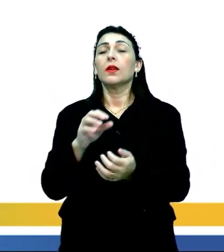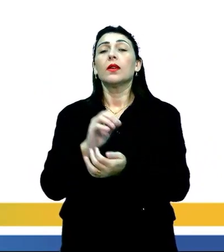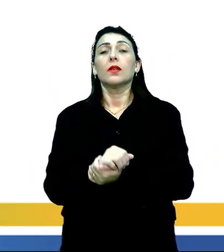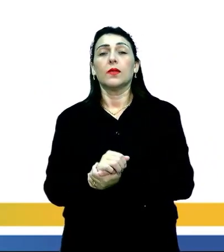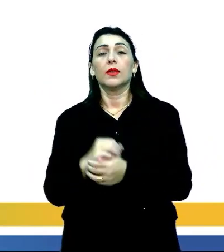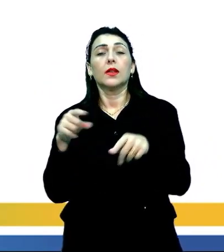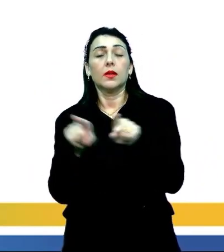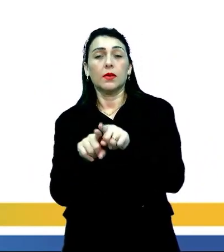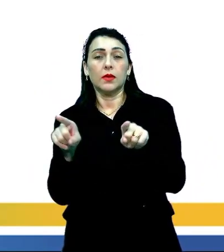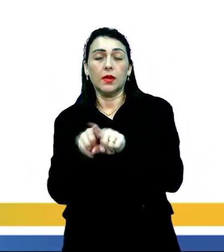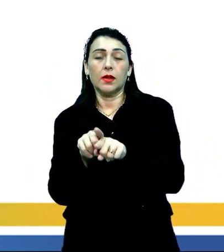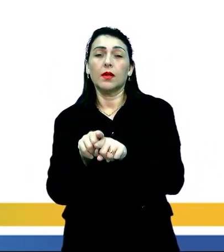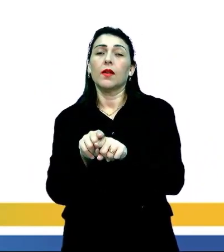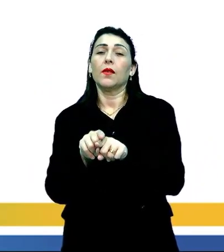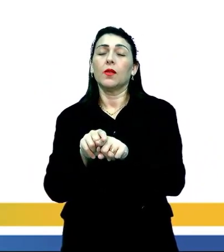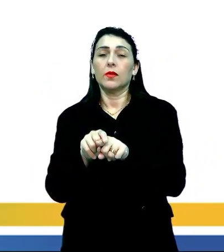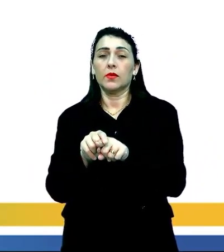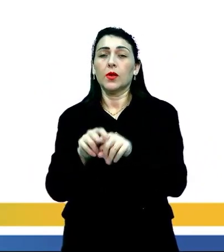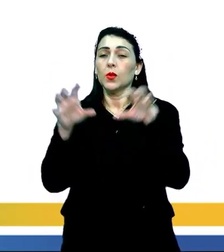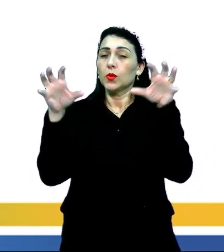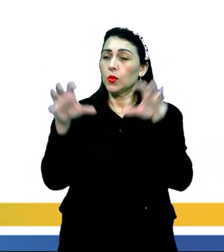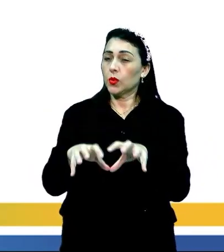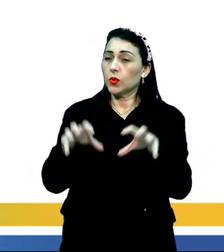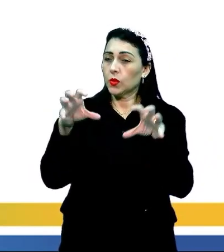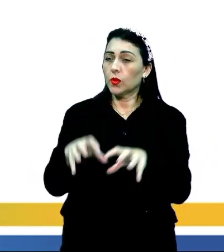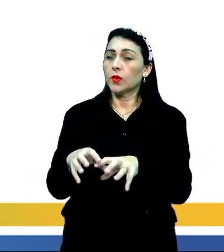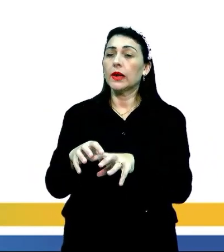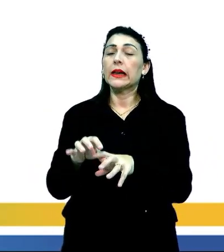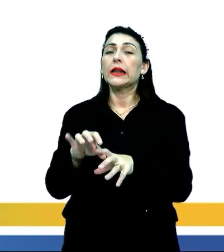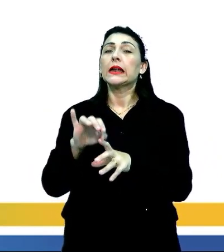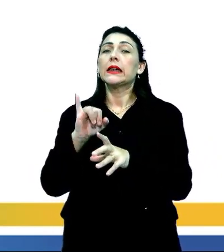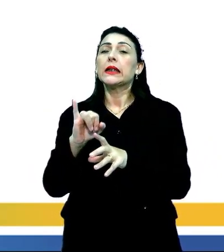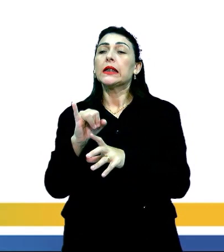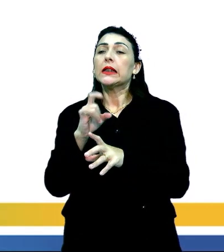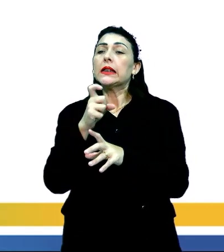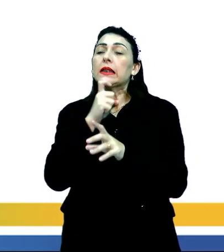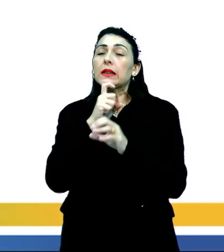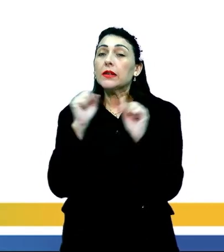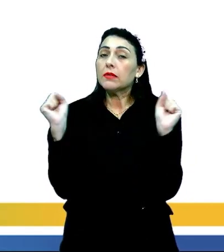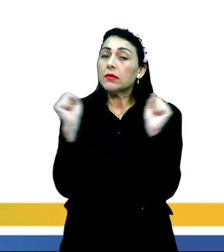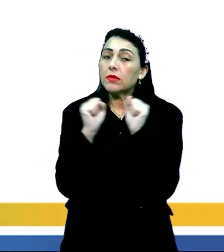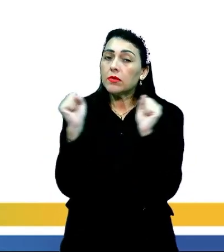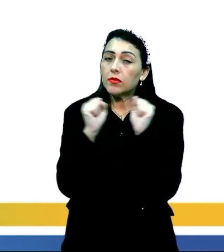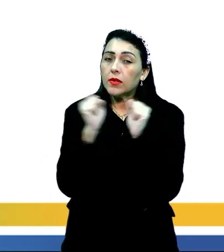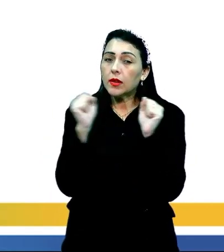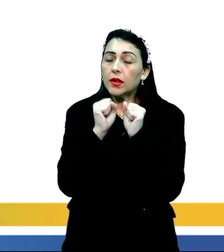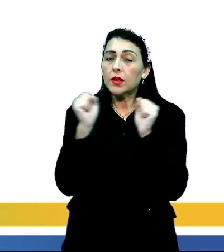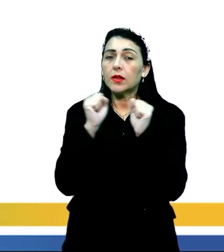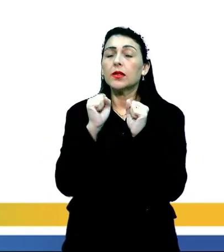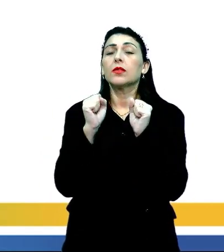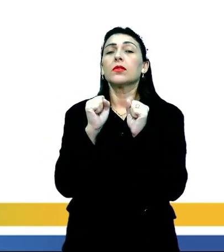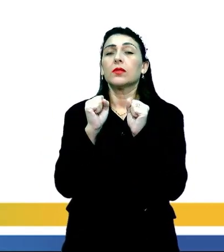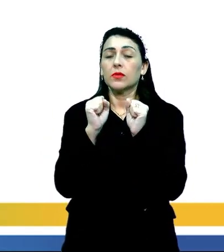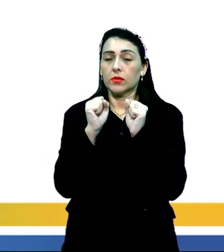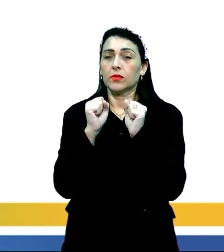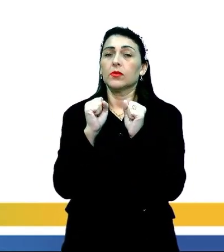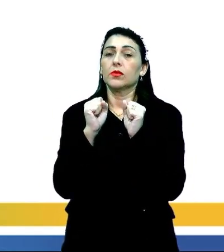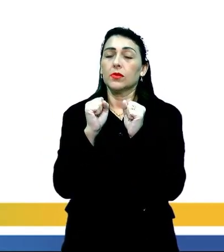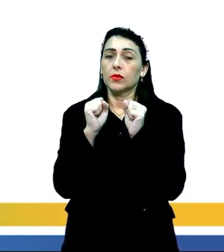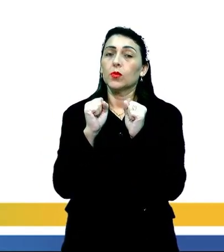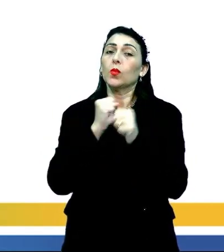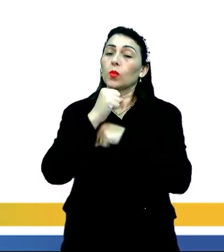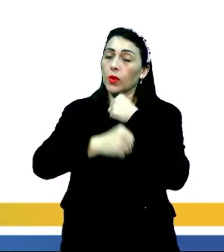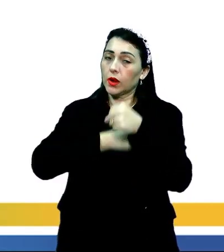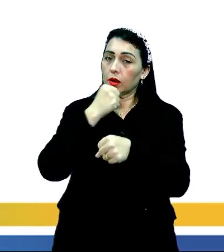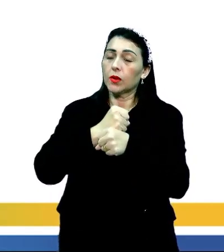que esse domínio apresenta aí uma grande quantidade de chuvas bem distribuídas, por exemplo, ao longo